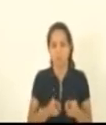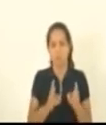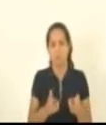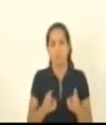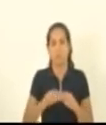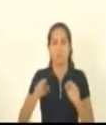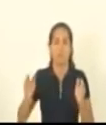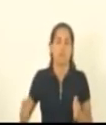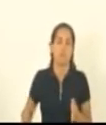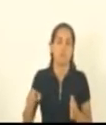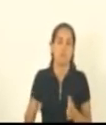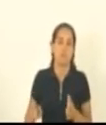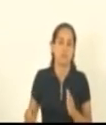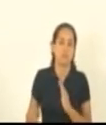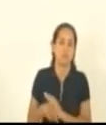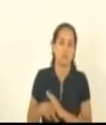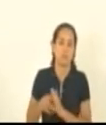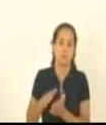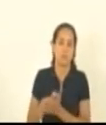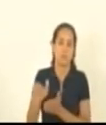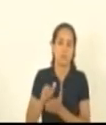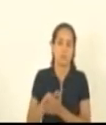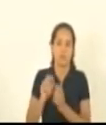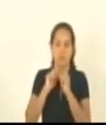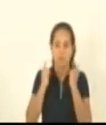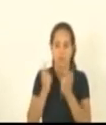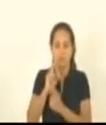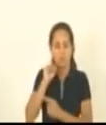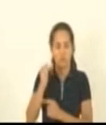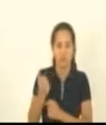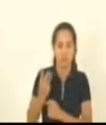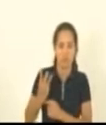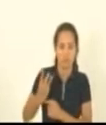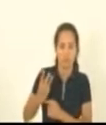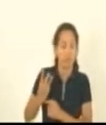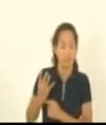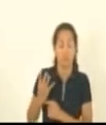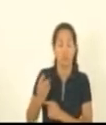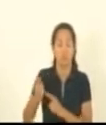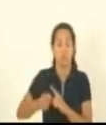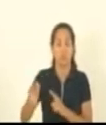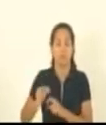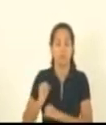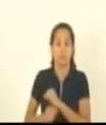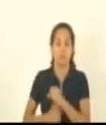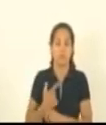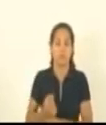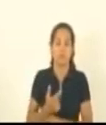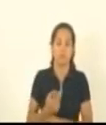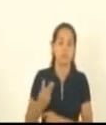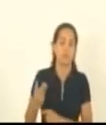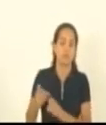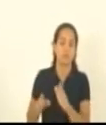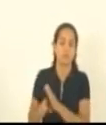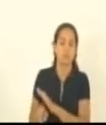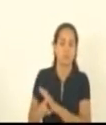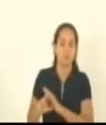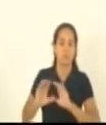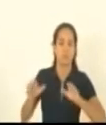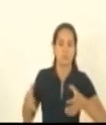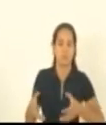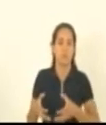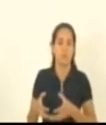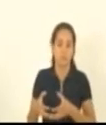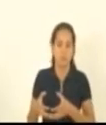diretora na forma que especifica publicado no alho digital 14-2-2023 convoco e consulto as comissões e